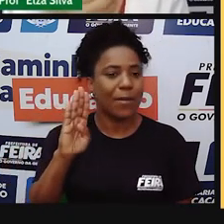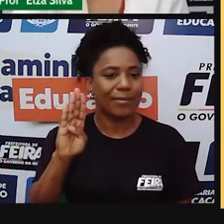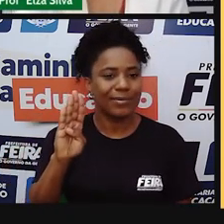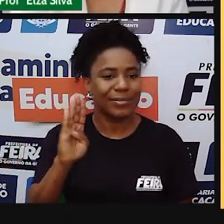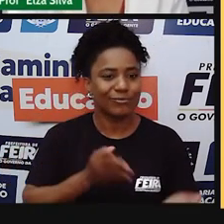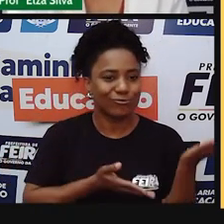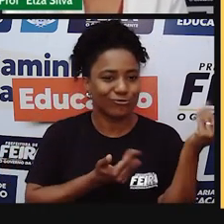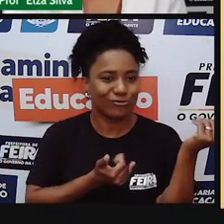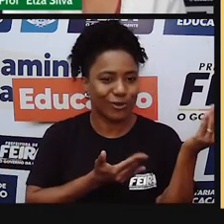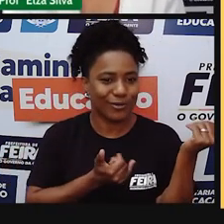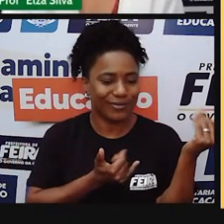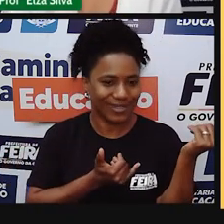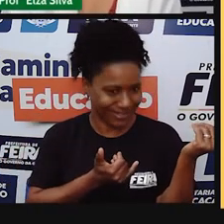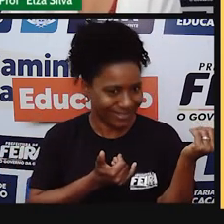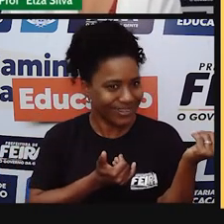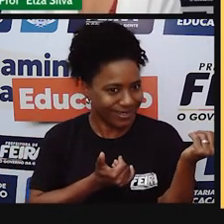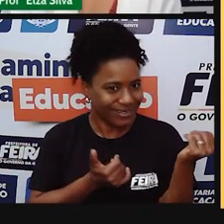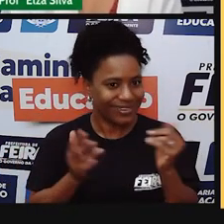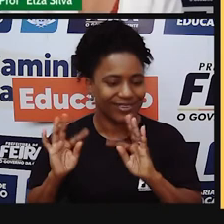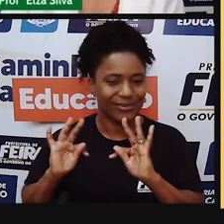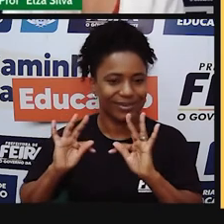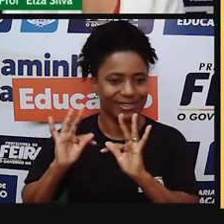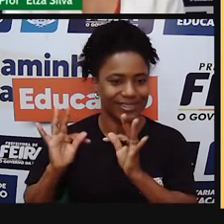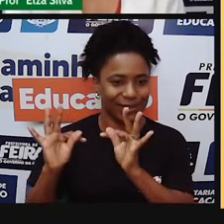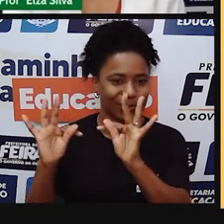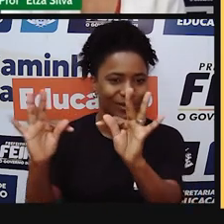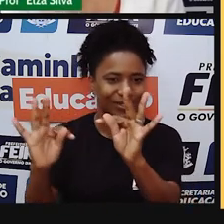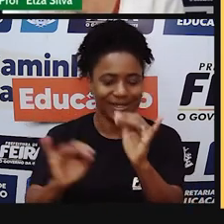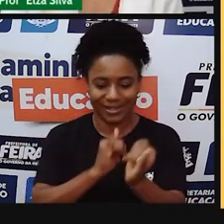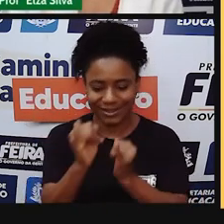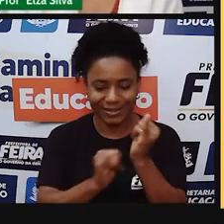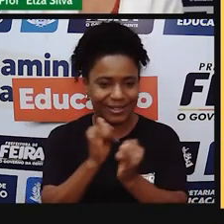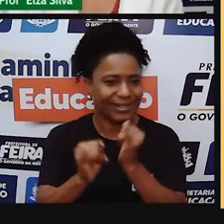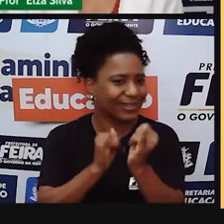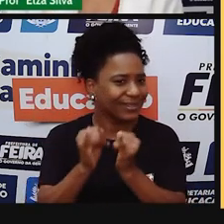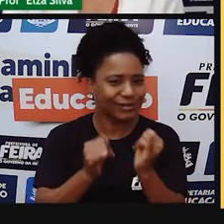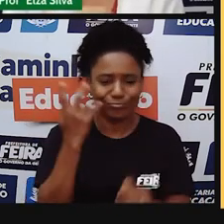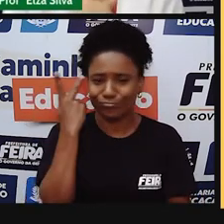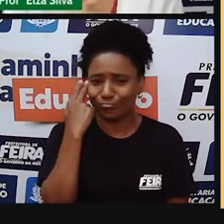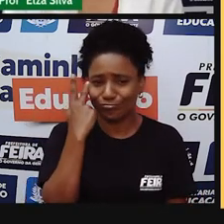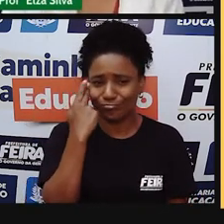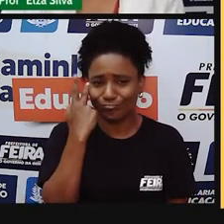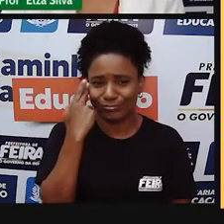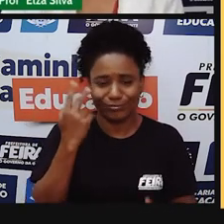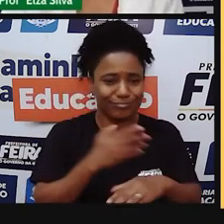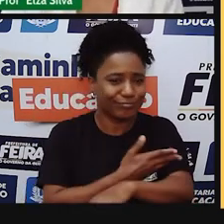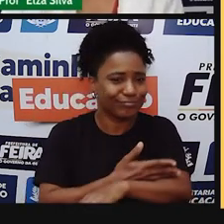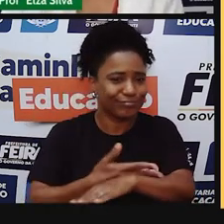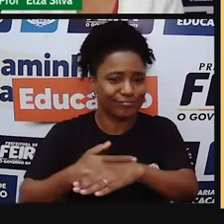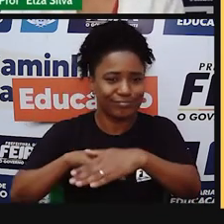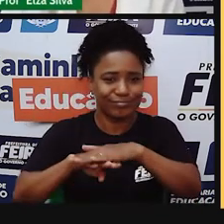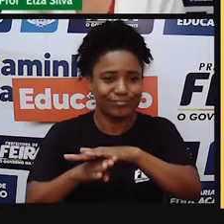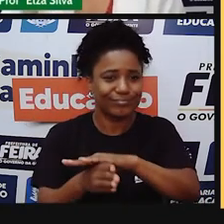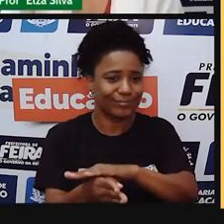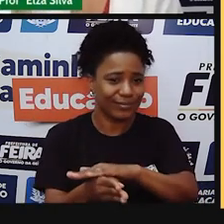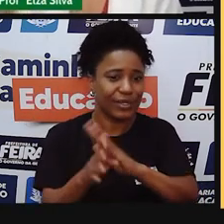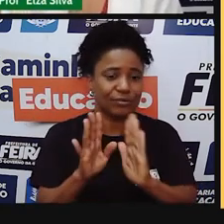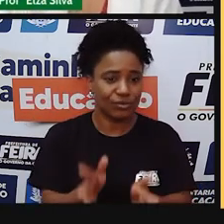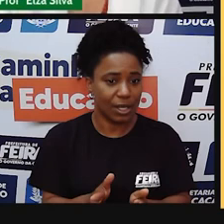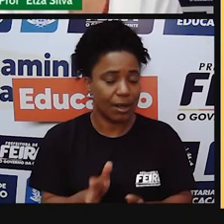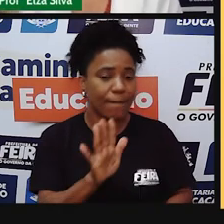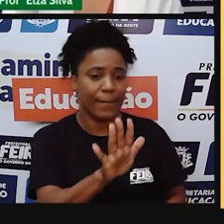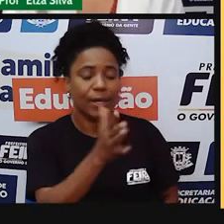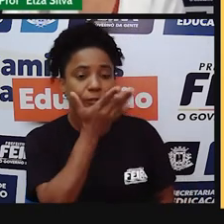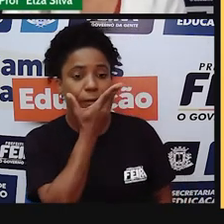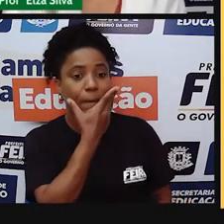ela já nasce no mundo da tecnologia. Então, utilizar a tecnologia é algo natural. No caso